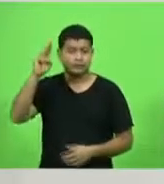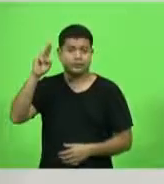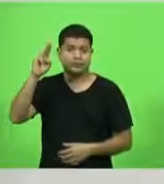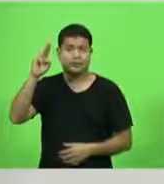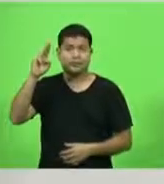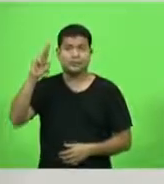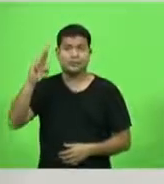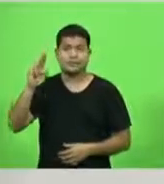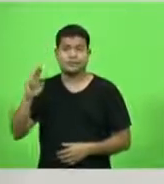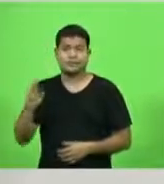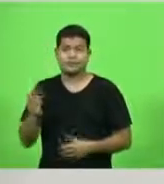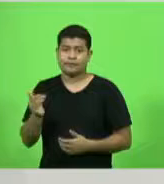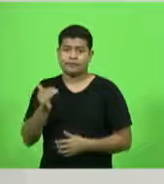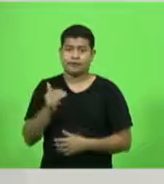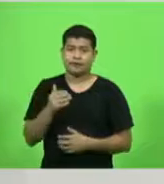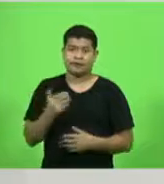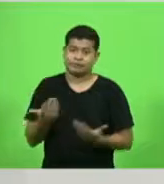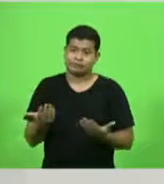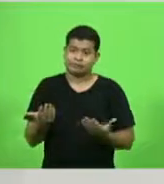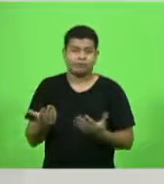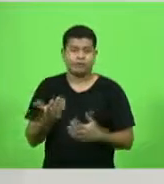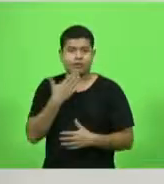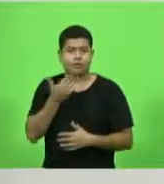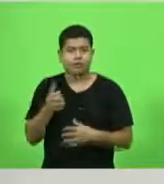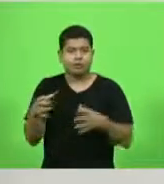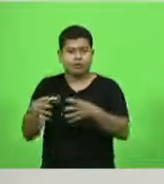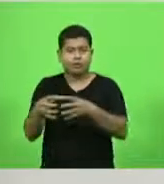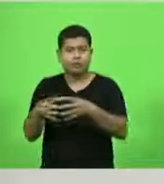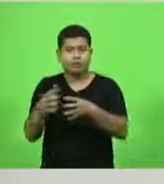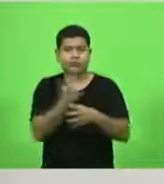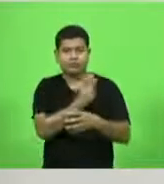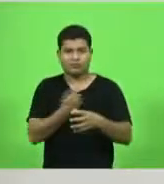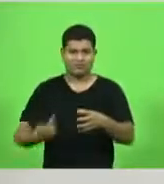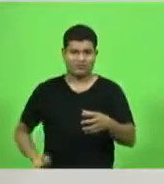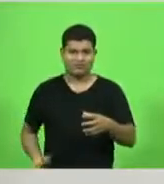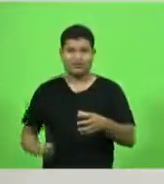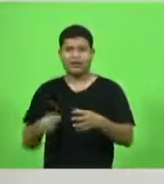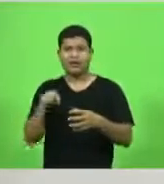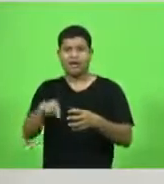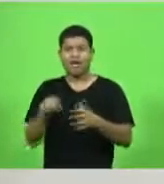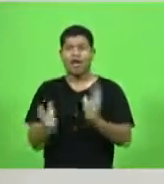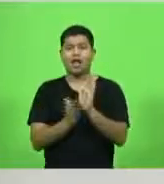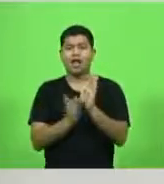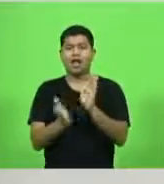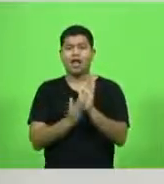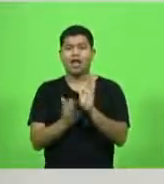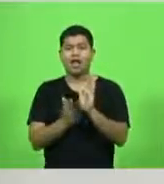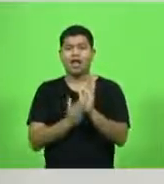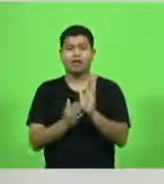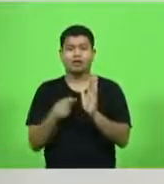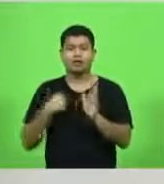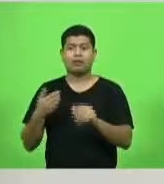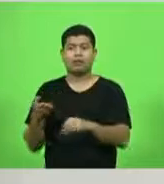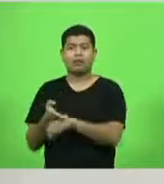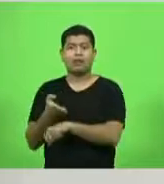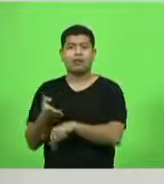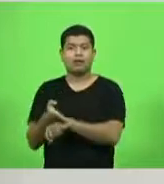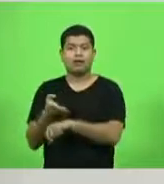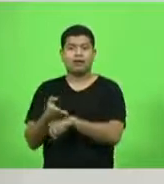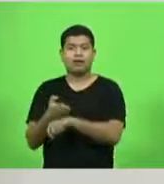ou melhor, o governo de Santa Catarina vem se propondo a participar, a contribuir